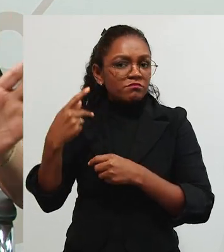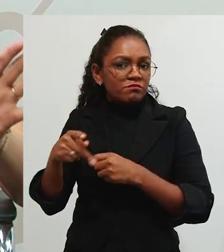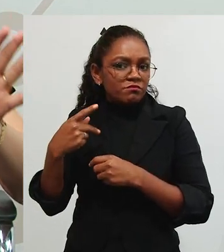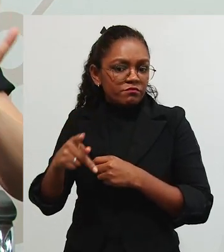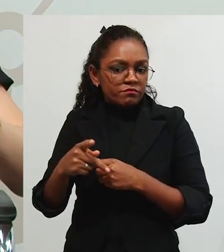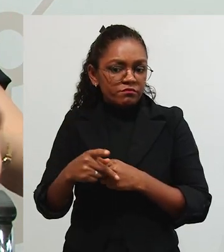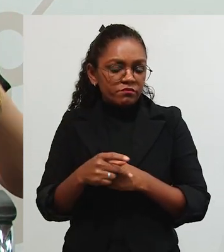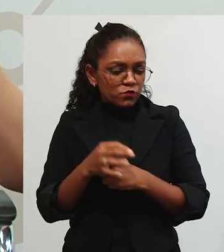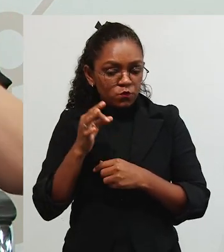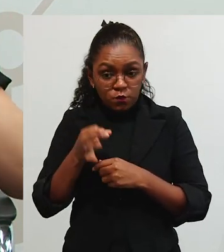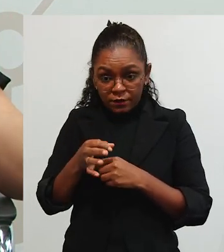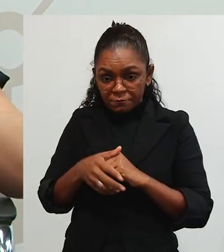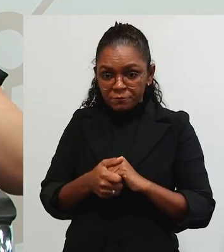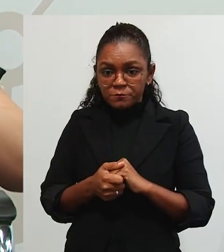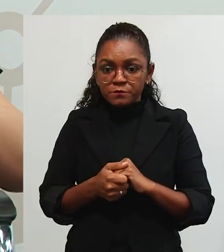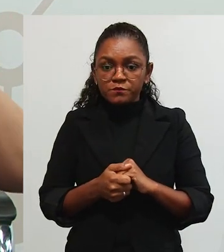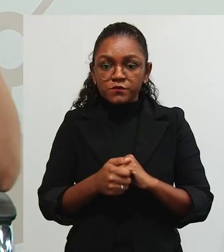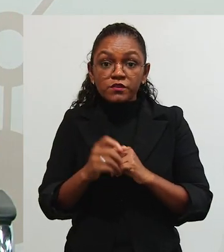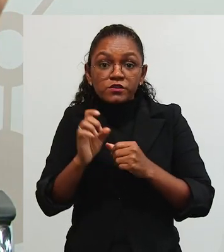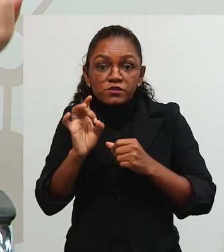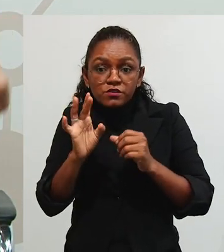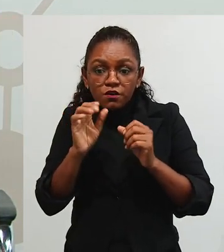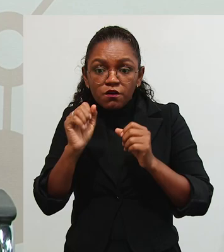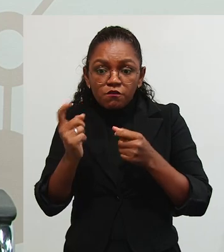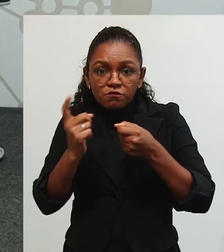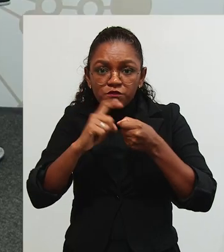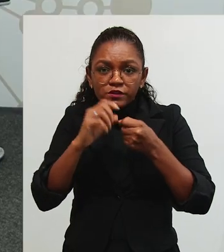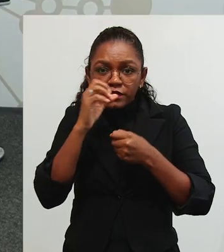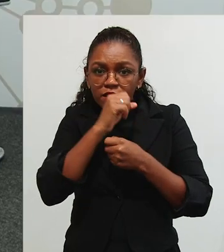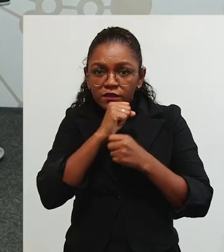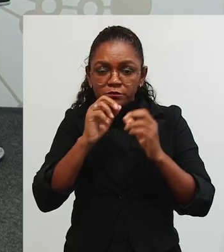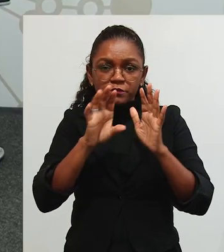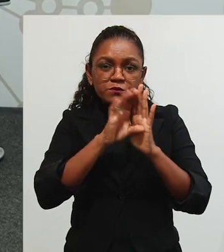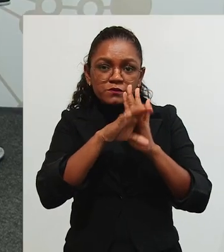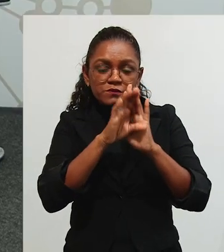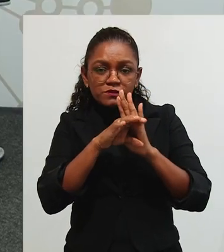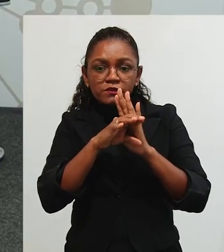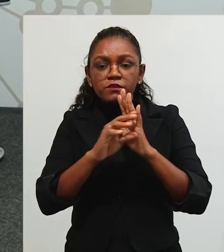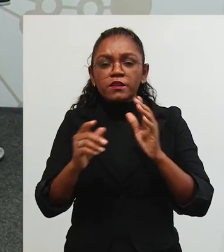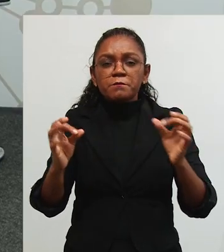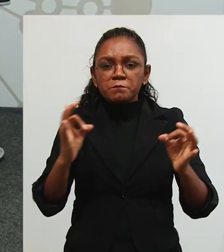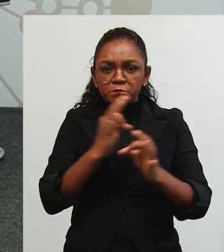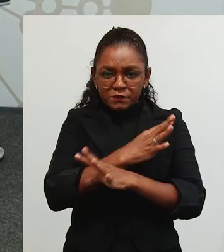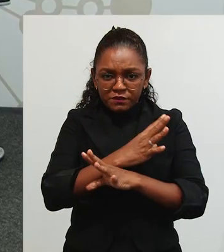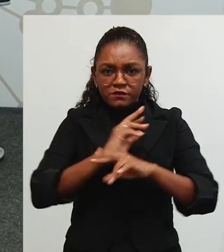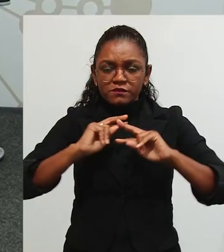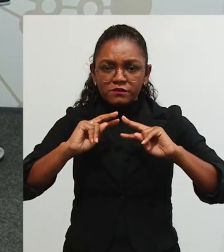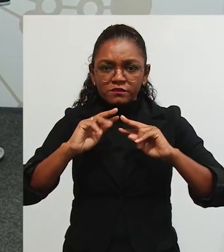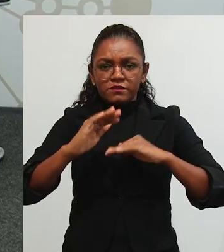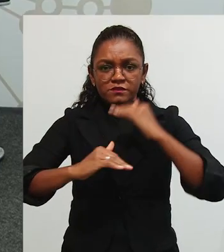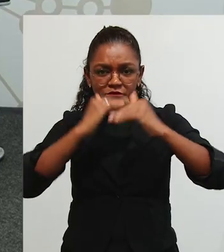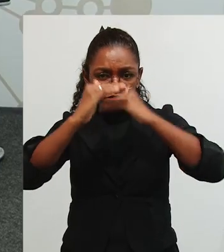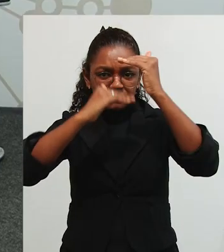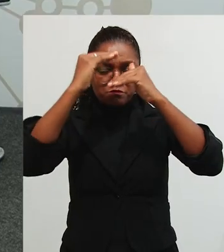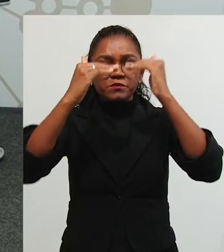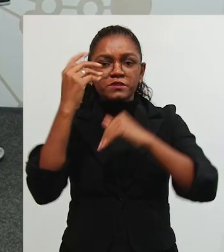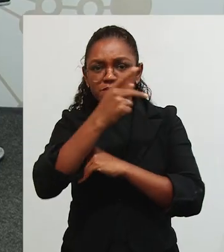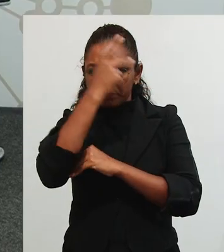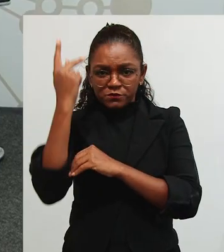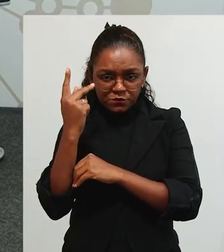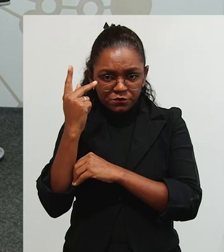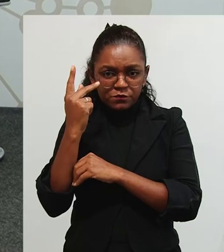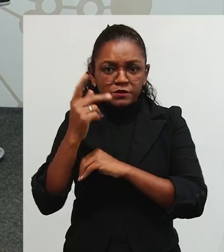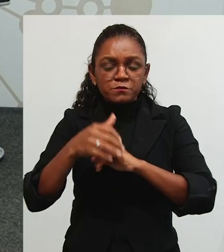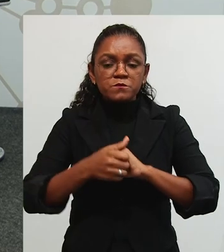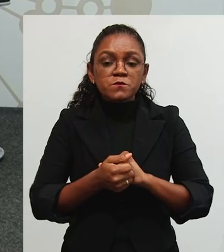que ele pode, aquilo que está dentro dele. Não é isso, professora? Professora, voltando lá ao conceito de educação, que é o pleno desenvolvimento,